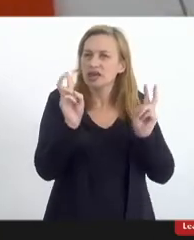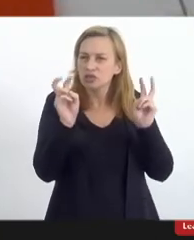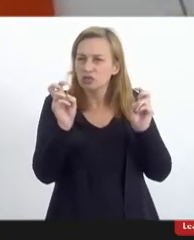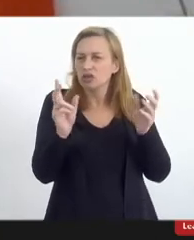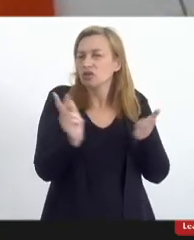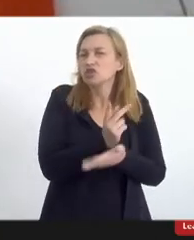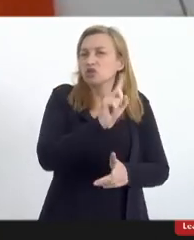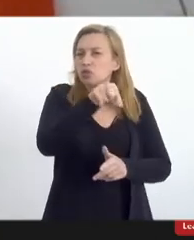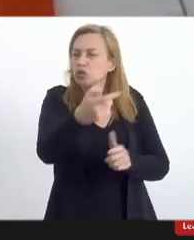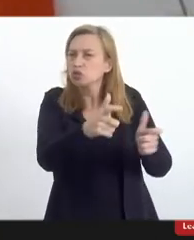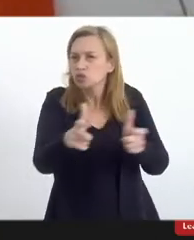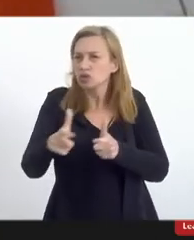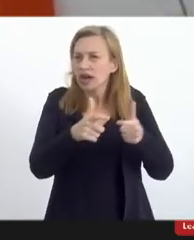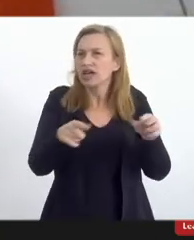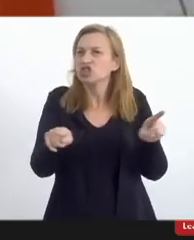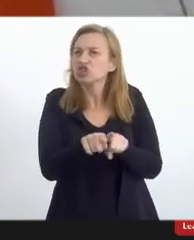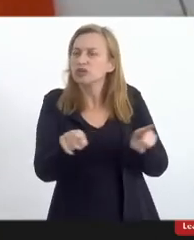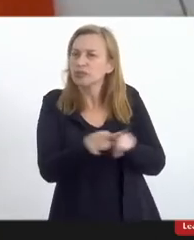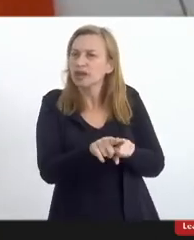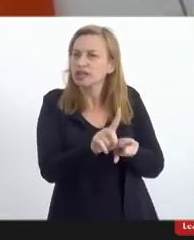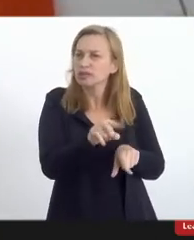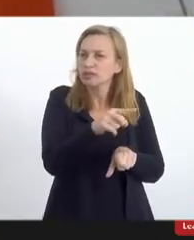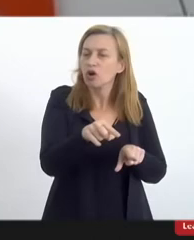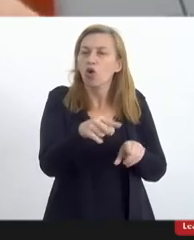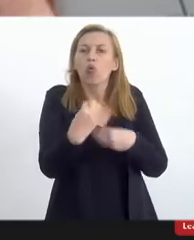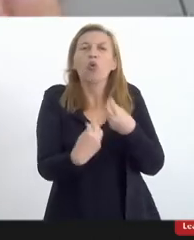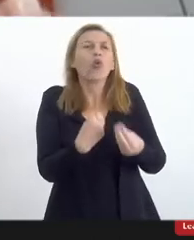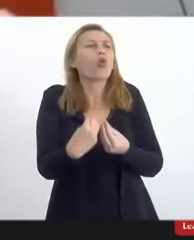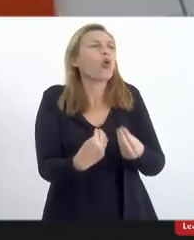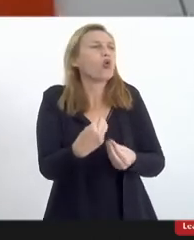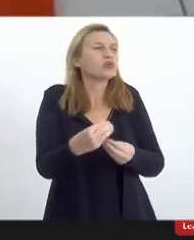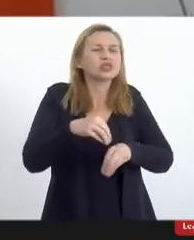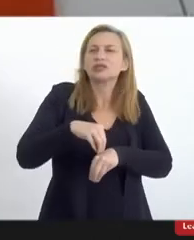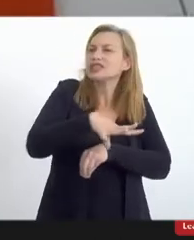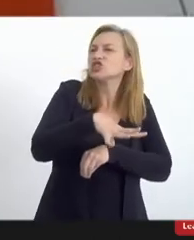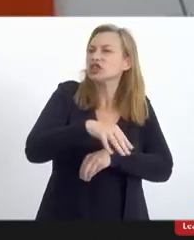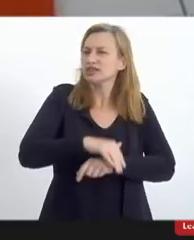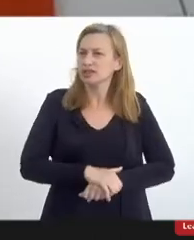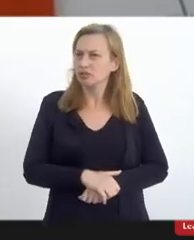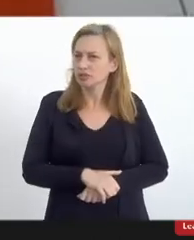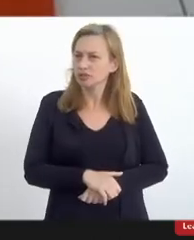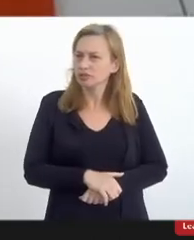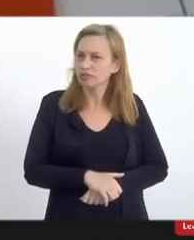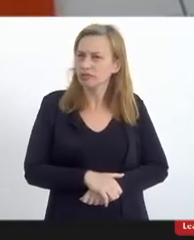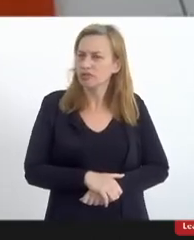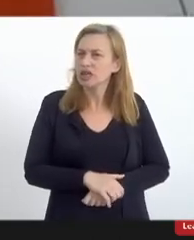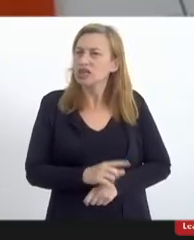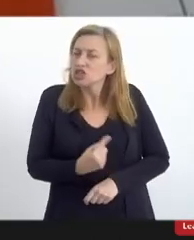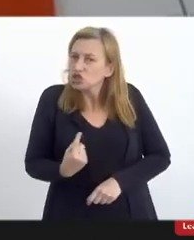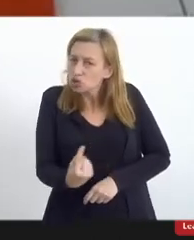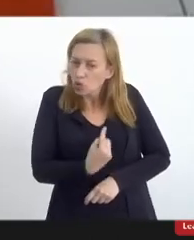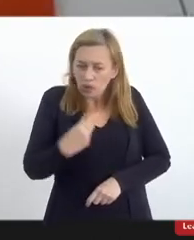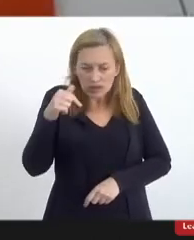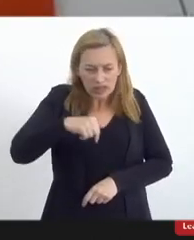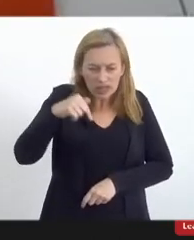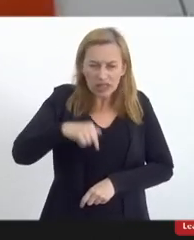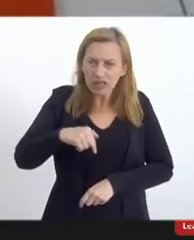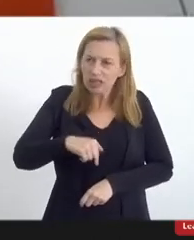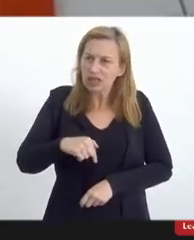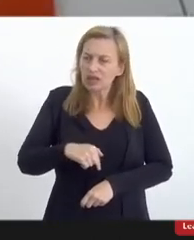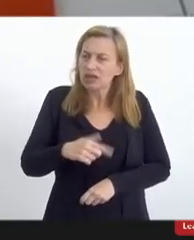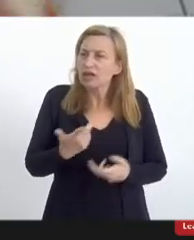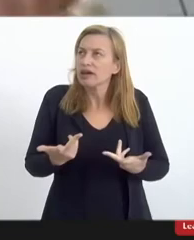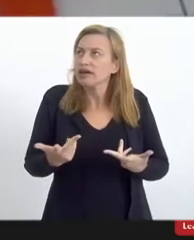é se essa como é que são essas indicações né se não cabe a nós aqui temos